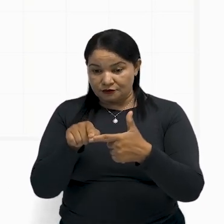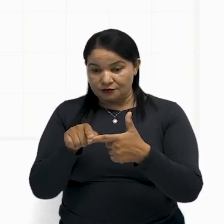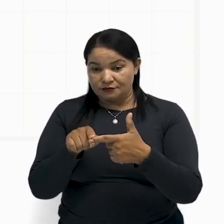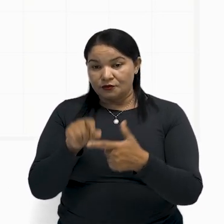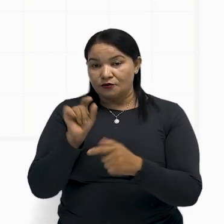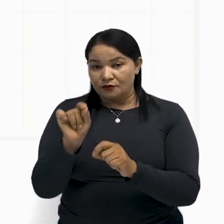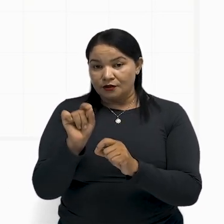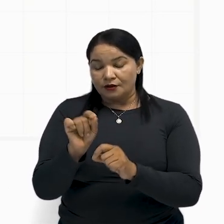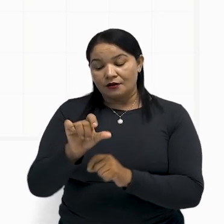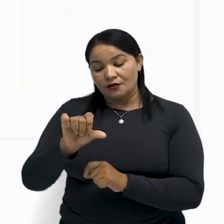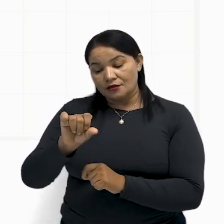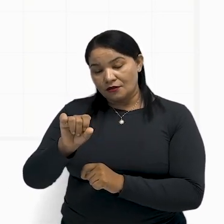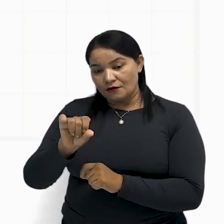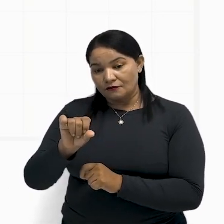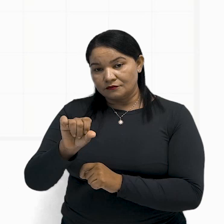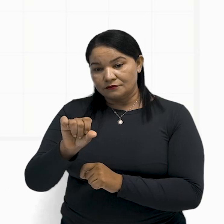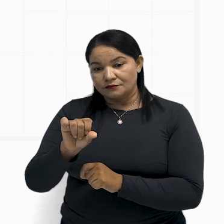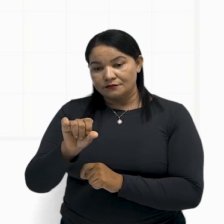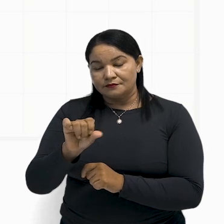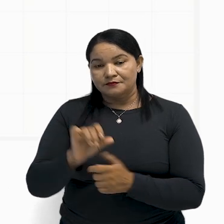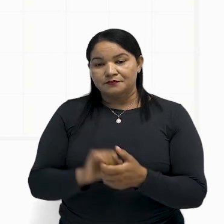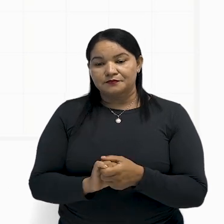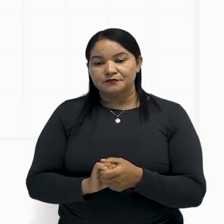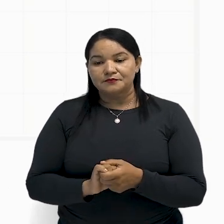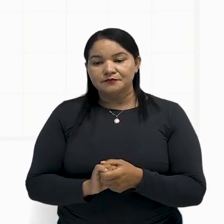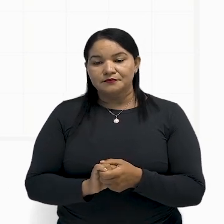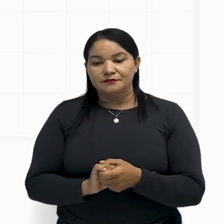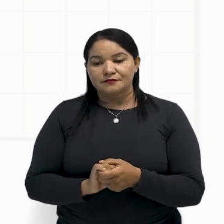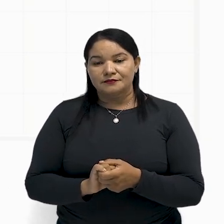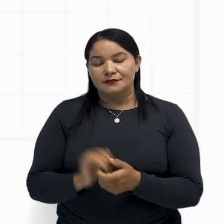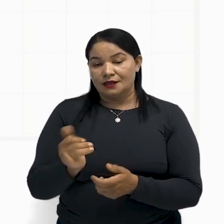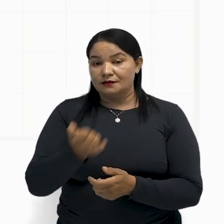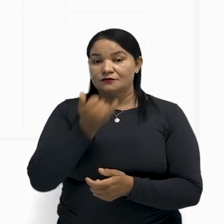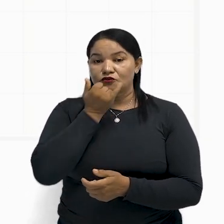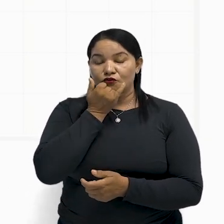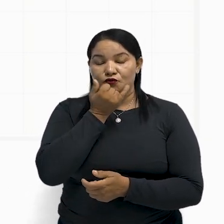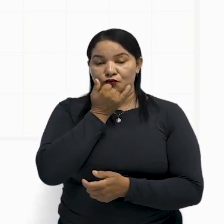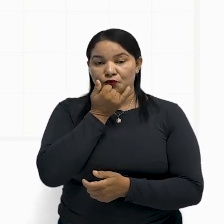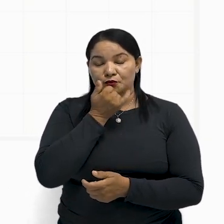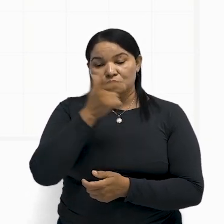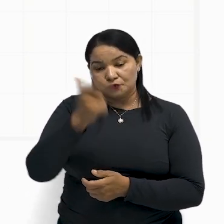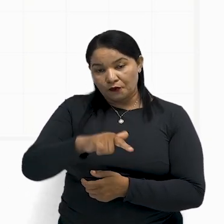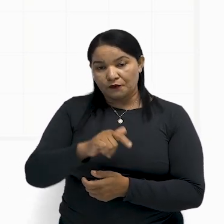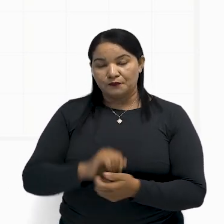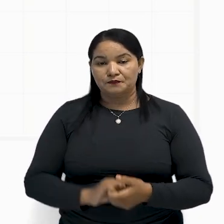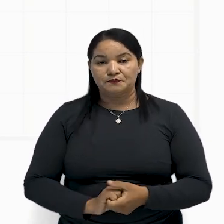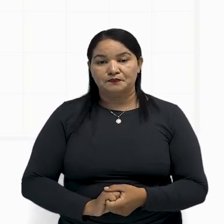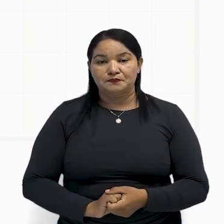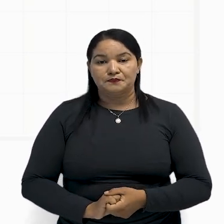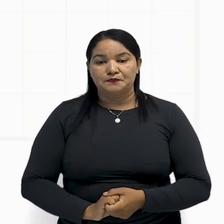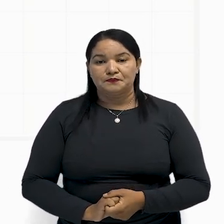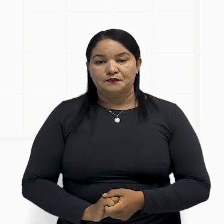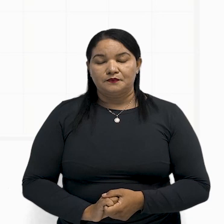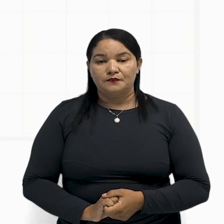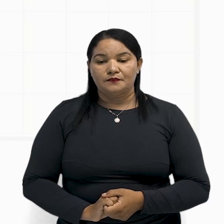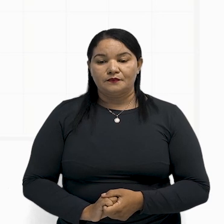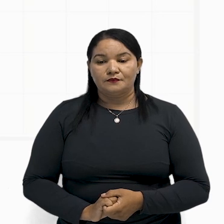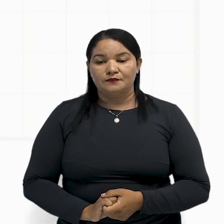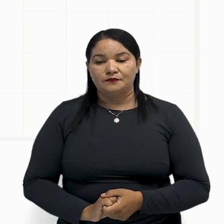acrescenta um zerinho aqui. Opa, peraí, tá errado, né? Dividido por 2, não, dividido por 9, né?